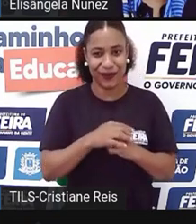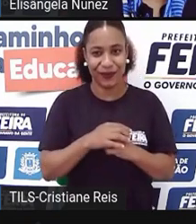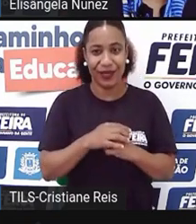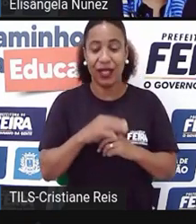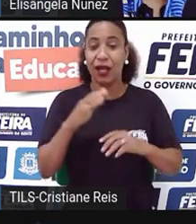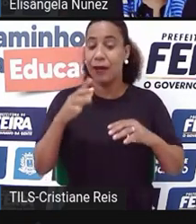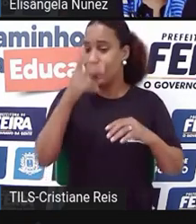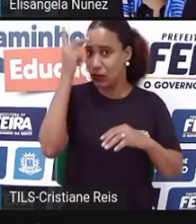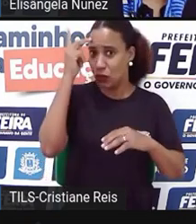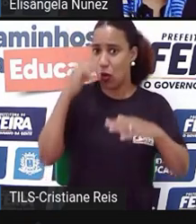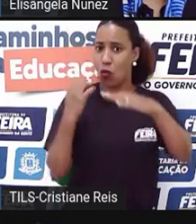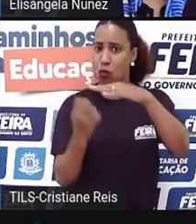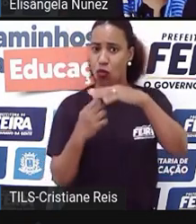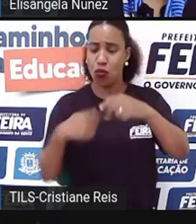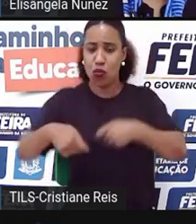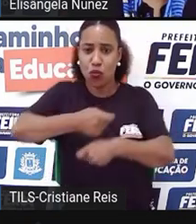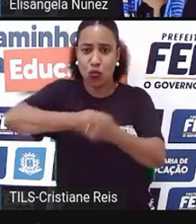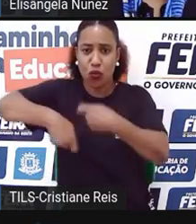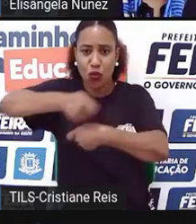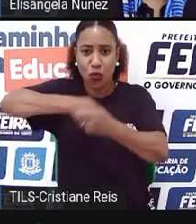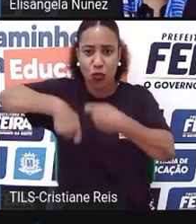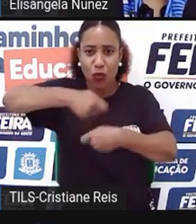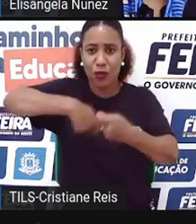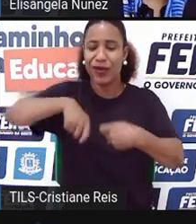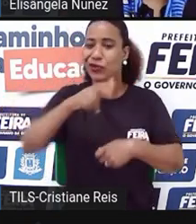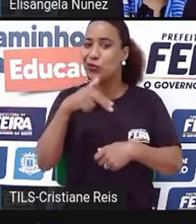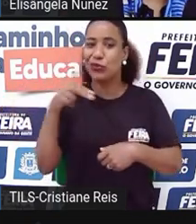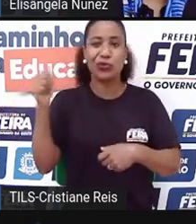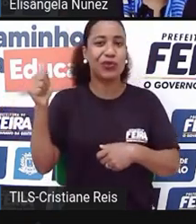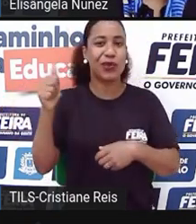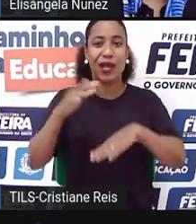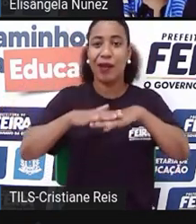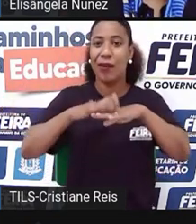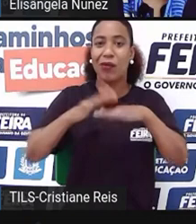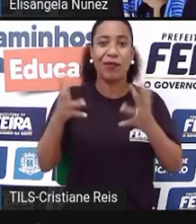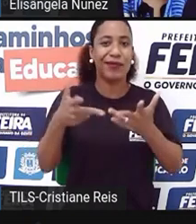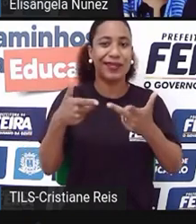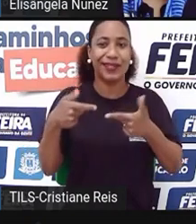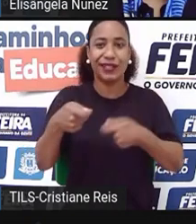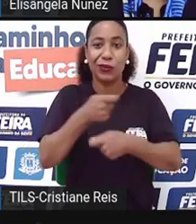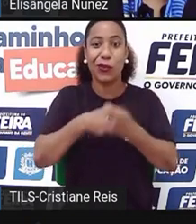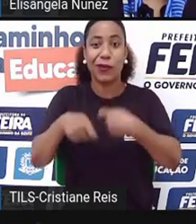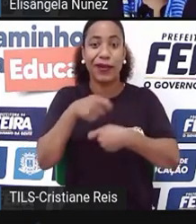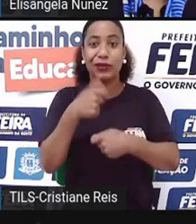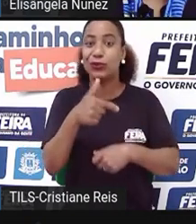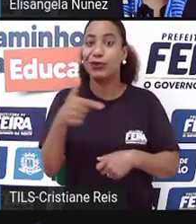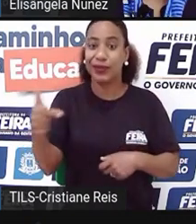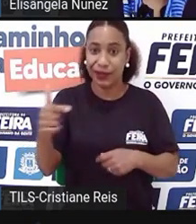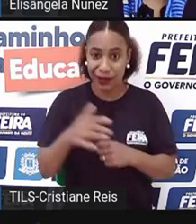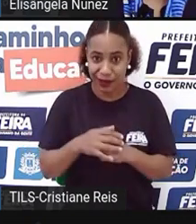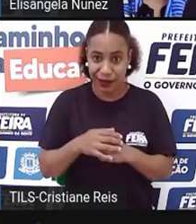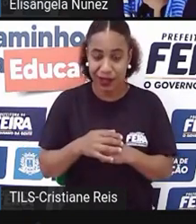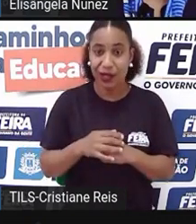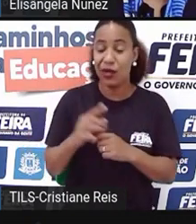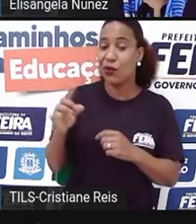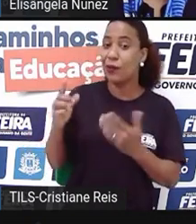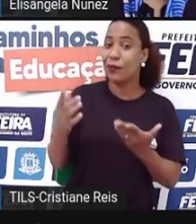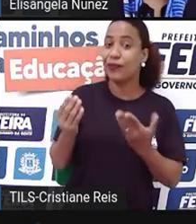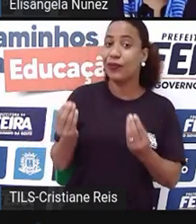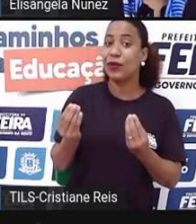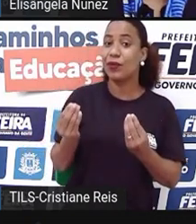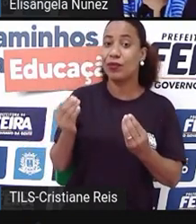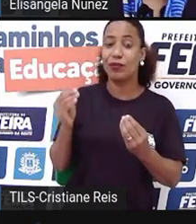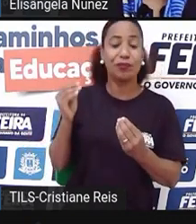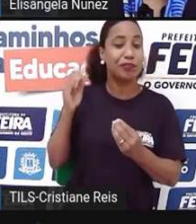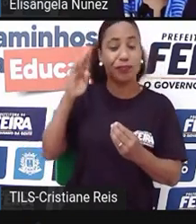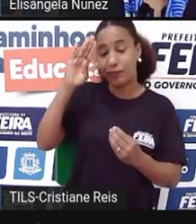nunca comercializou nada. Ela nunca prestou um serviço por conta própria. Enfim, quais são os principais desafios, os principais